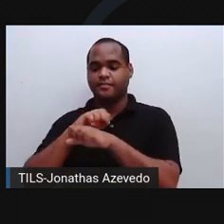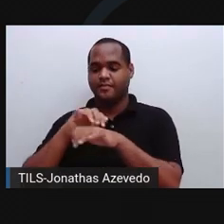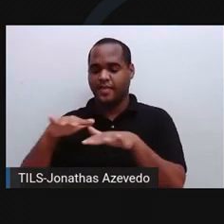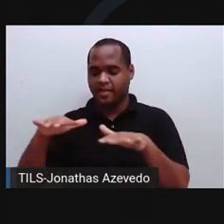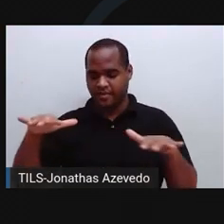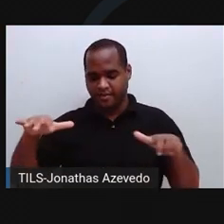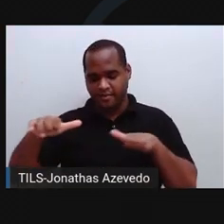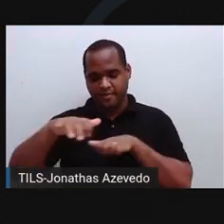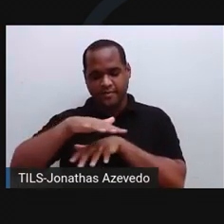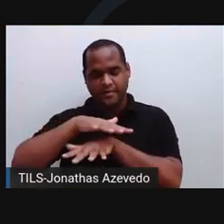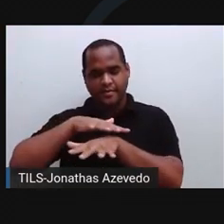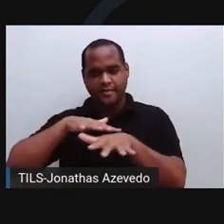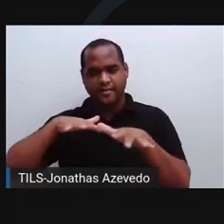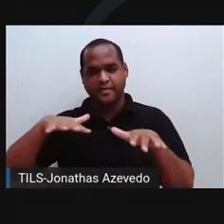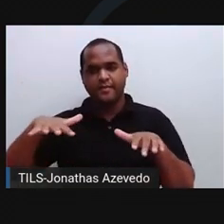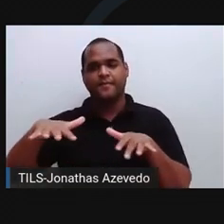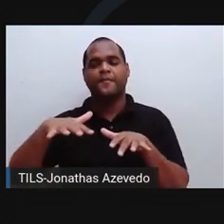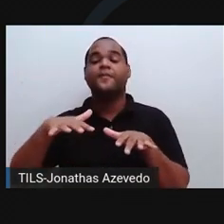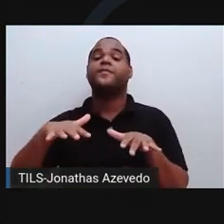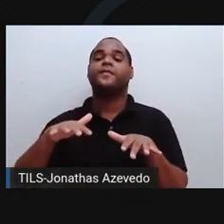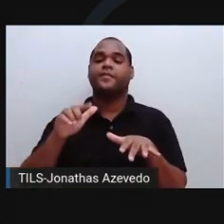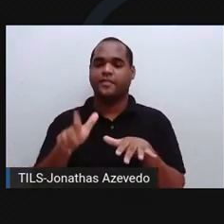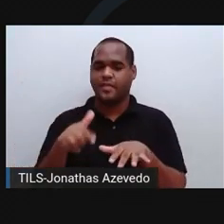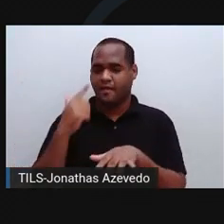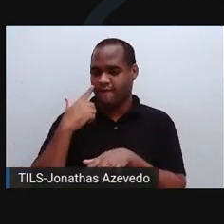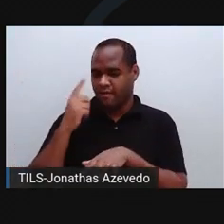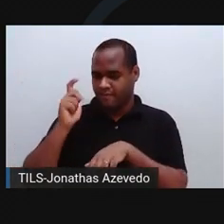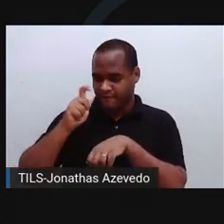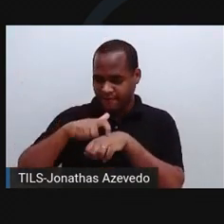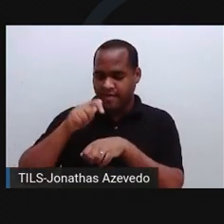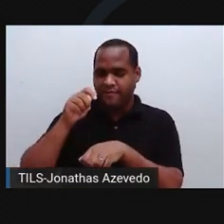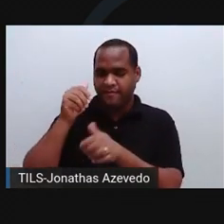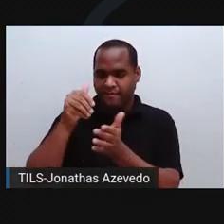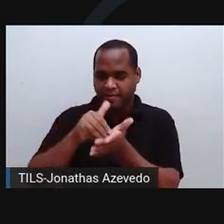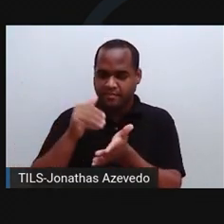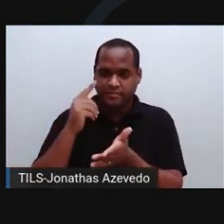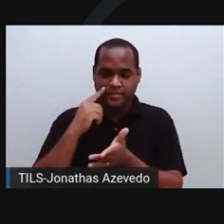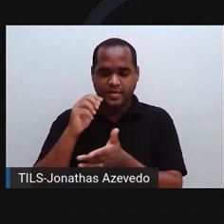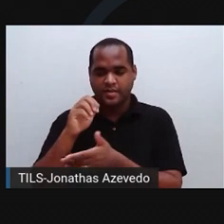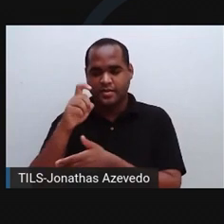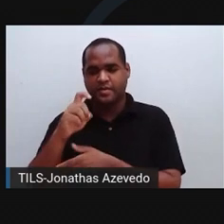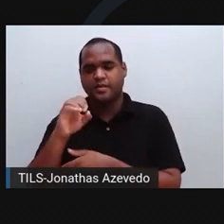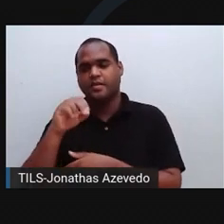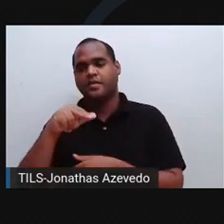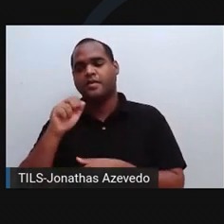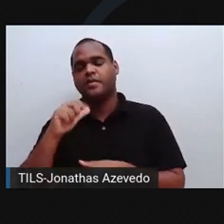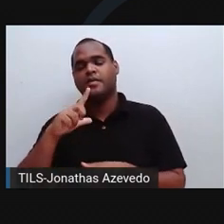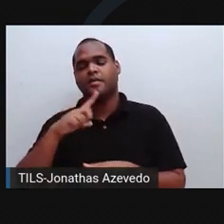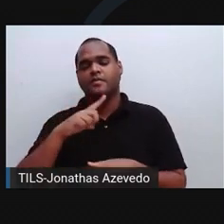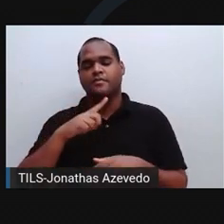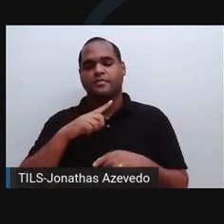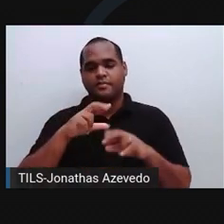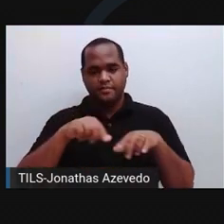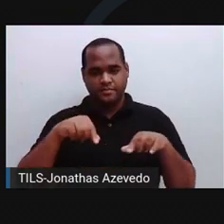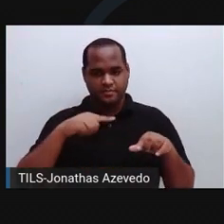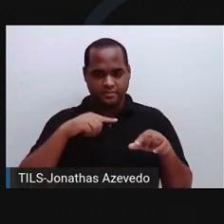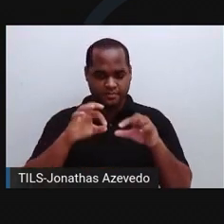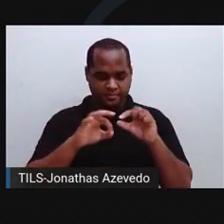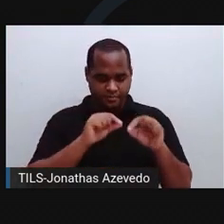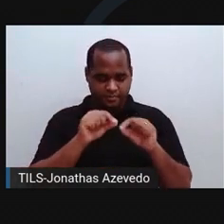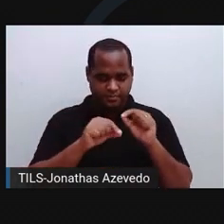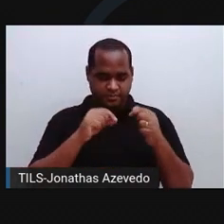O botão terminal do terminal axonal contém inúmeras vesículas preenchidas com neurotransmissores,